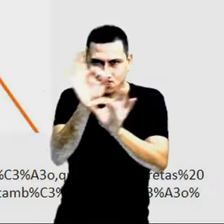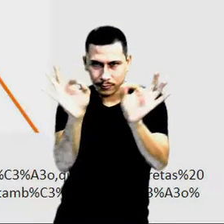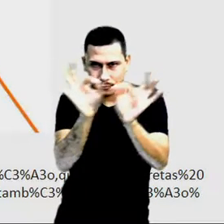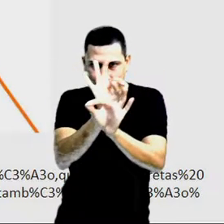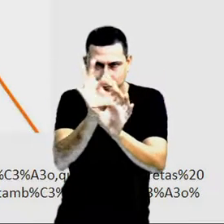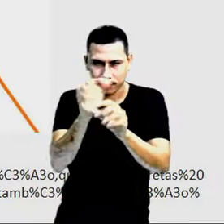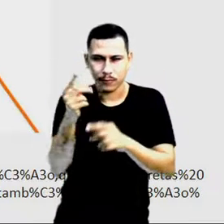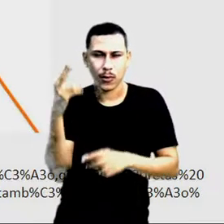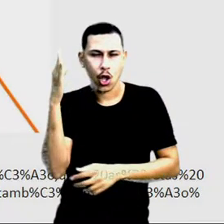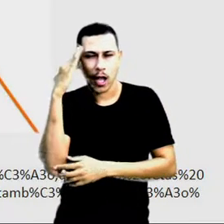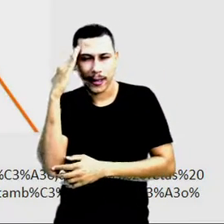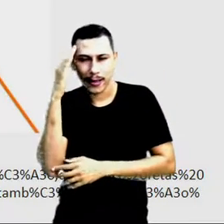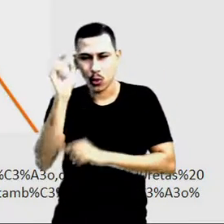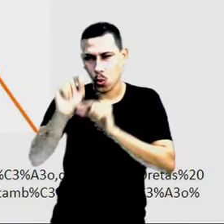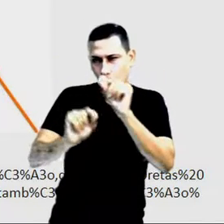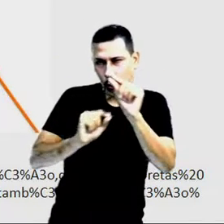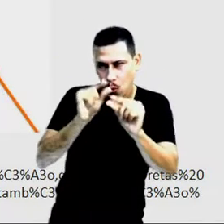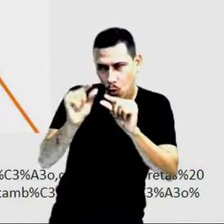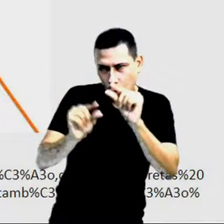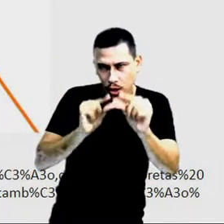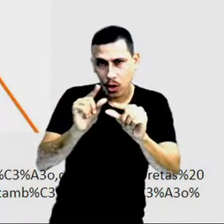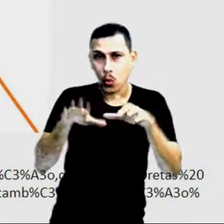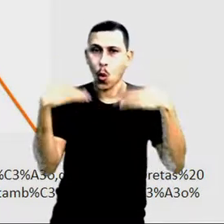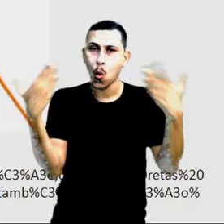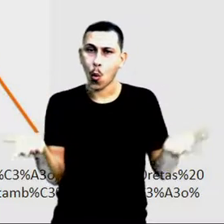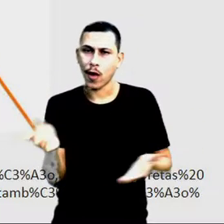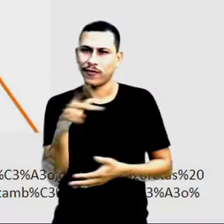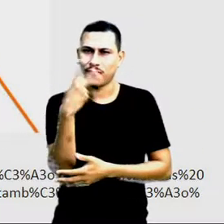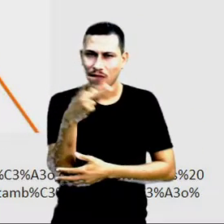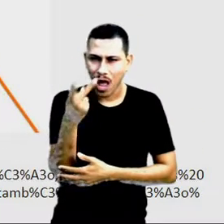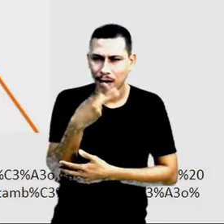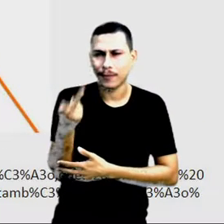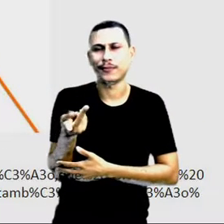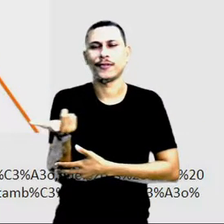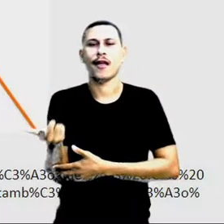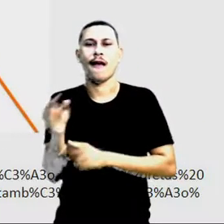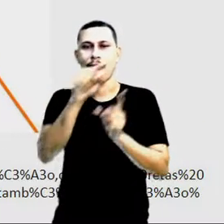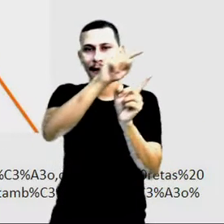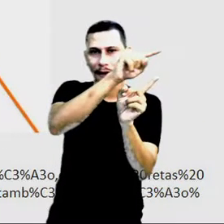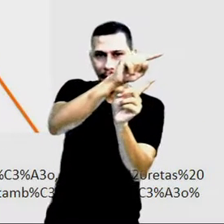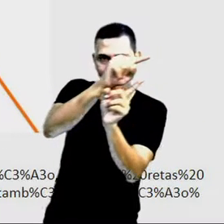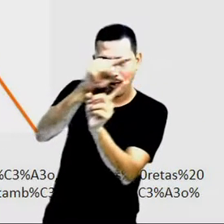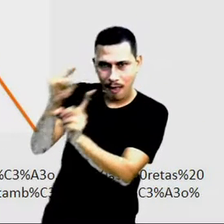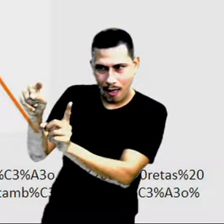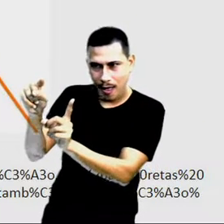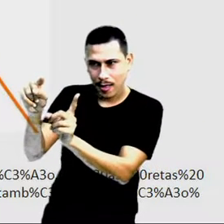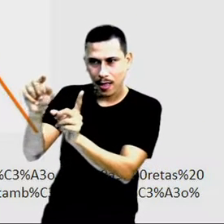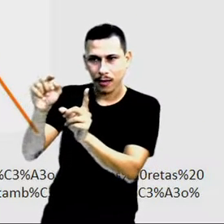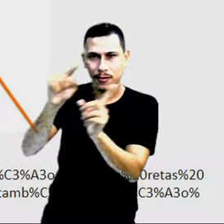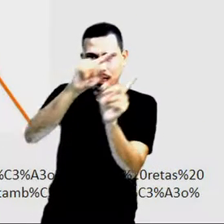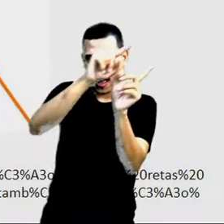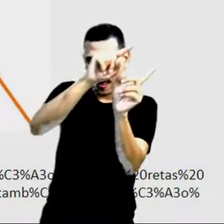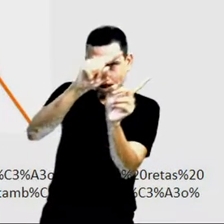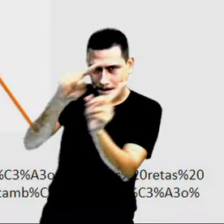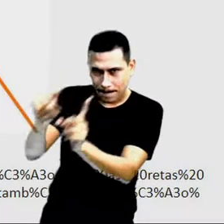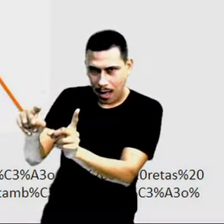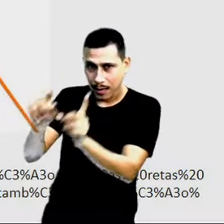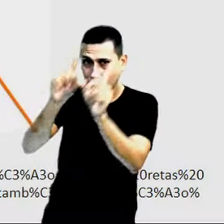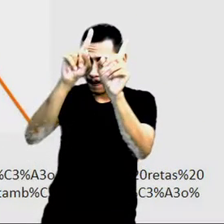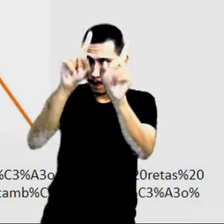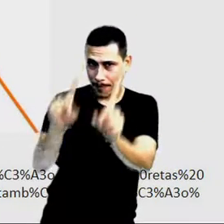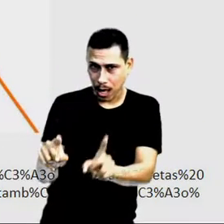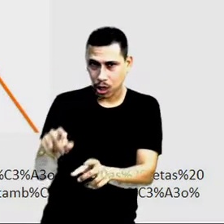A gente entende um pouco sobre isso, né? Quando a gente fala dessas retas paralelas. Essas duas retas, elas são chamadas de